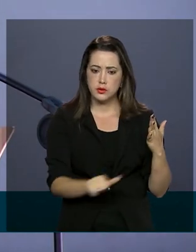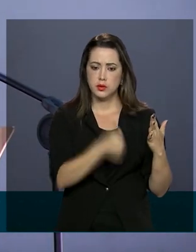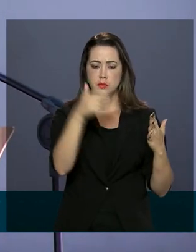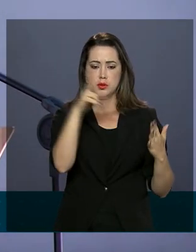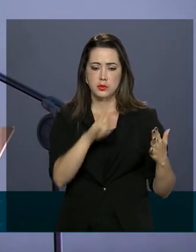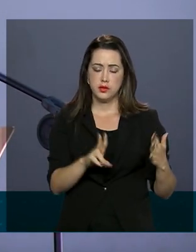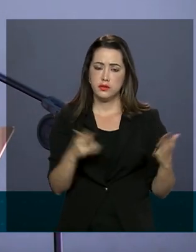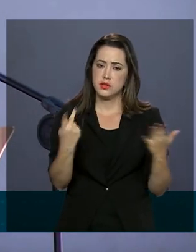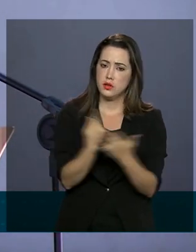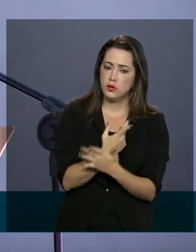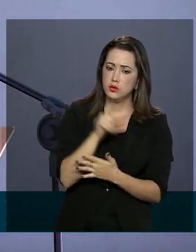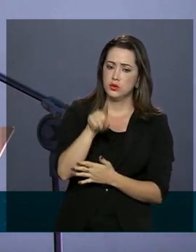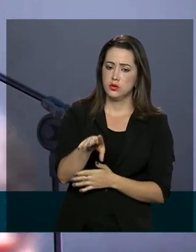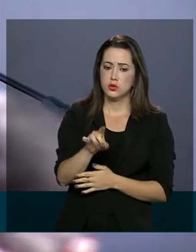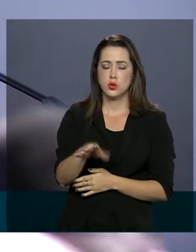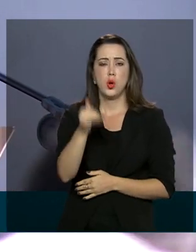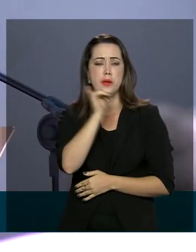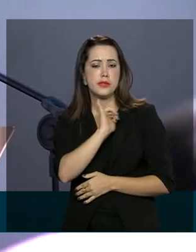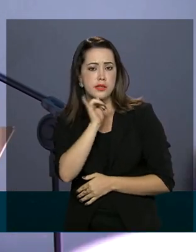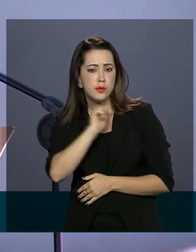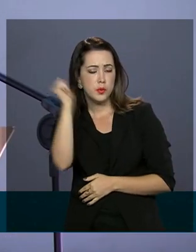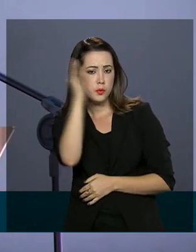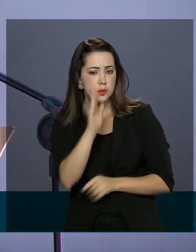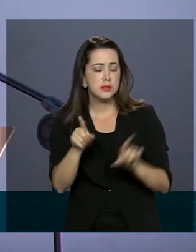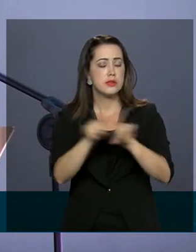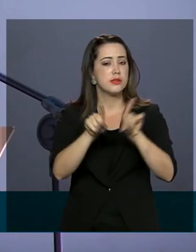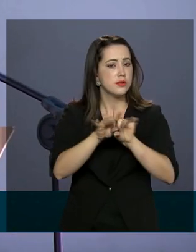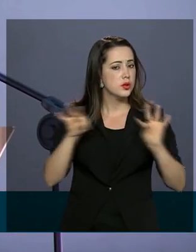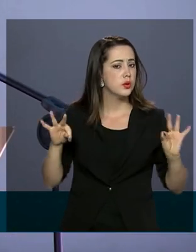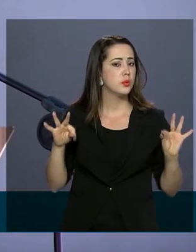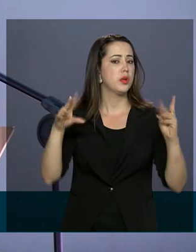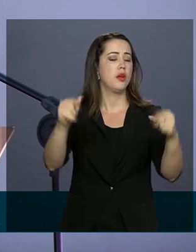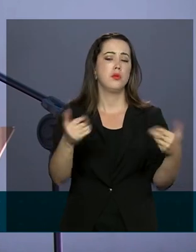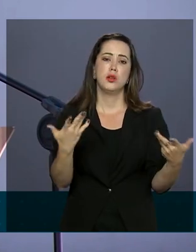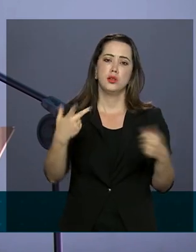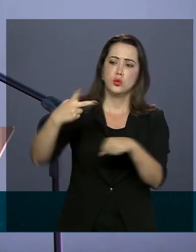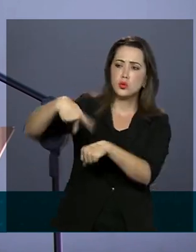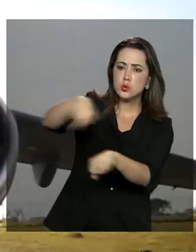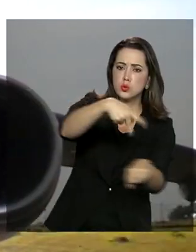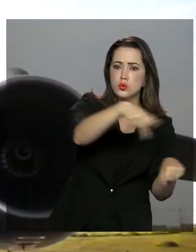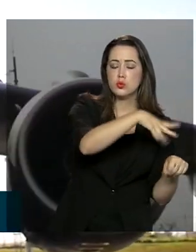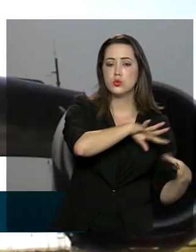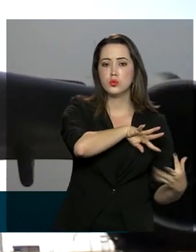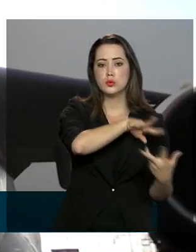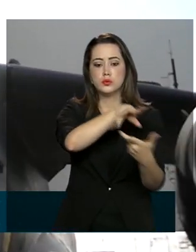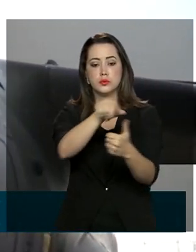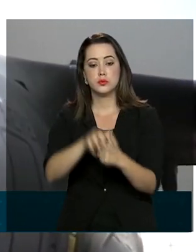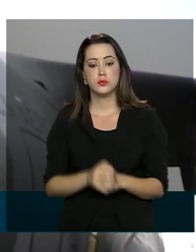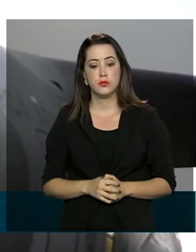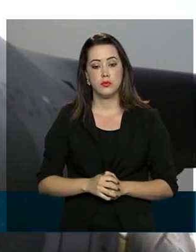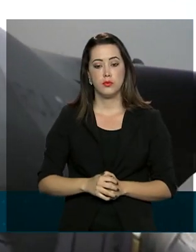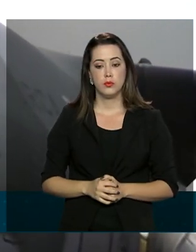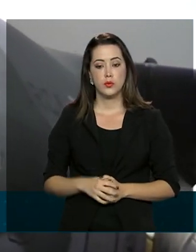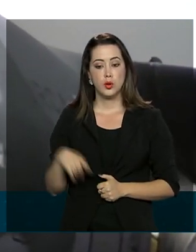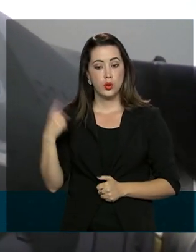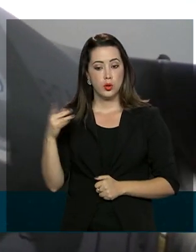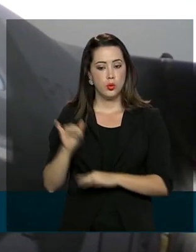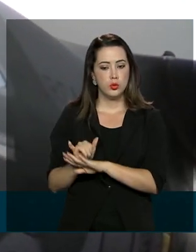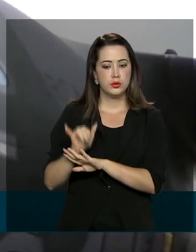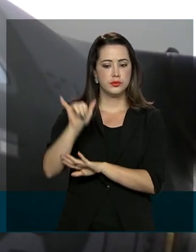acontece. Não só um exemplo para o Brasil, mas para todas as nações do mundo. Já a aeronave KC